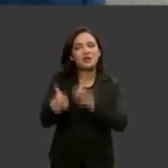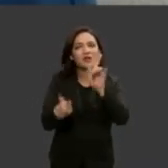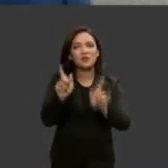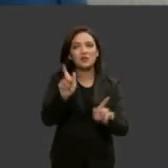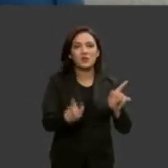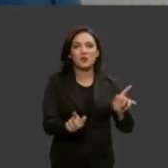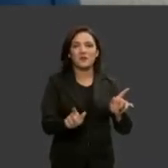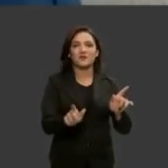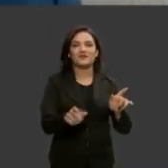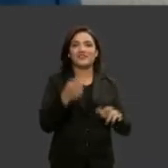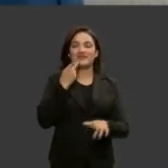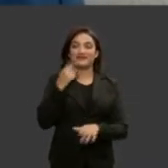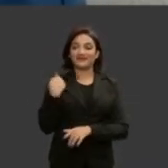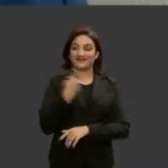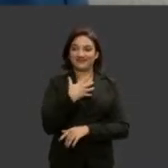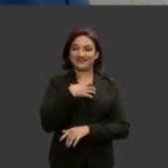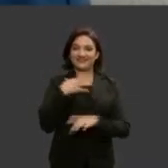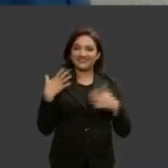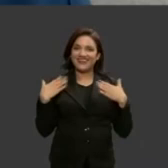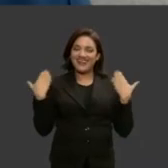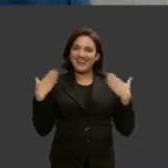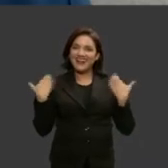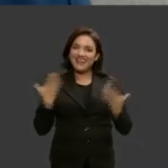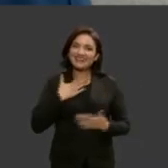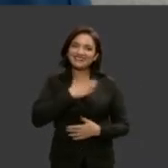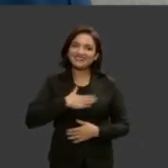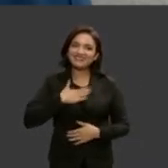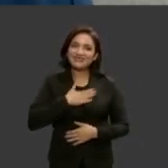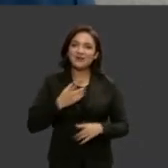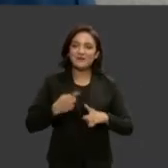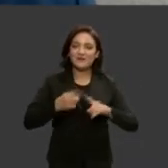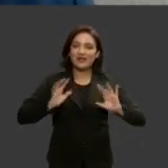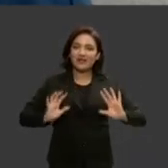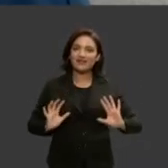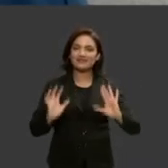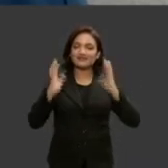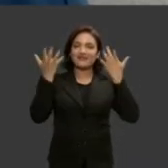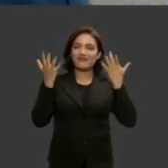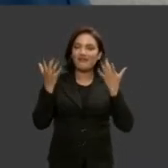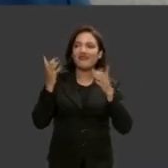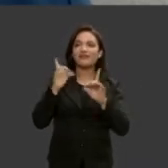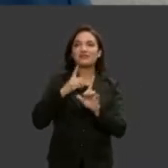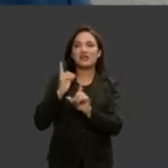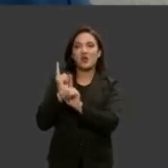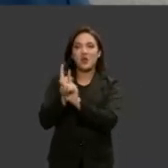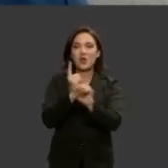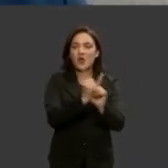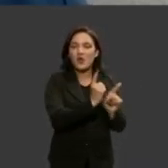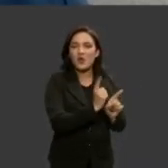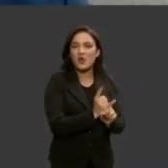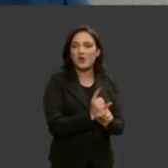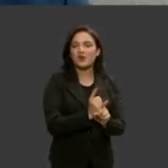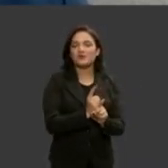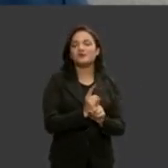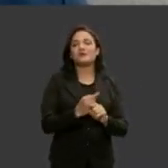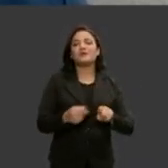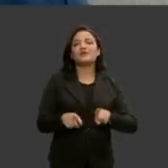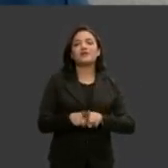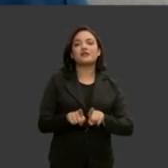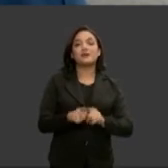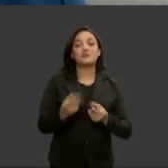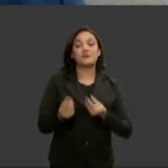alegria alegria pela realização deste encontro deste evento da